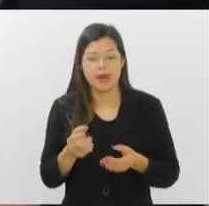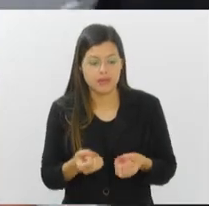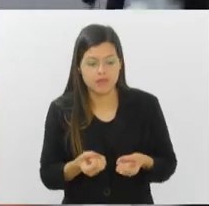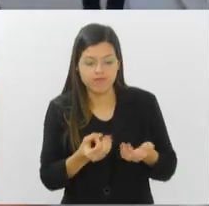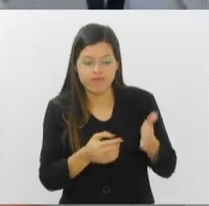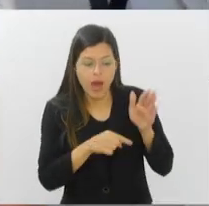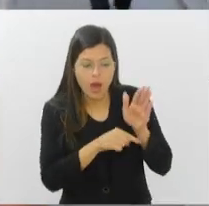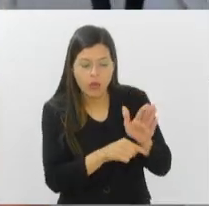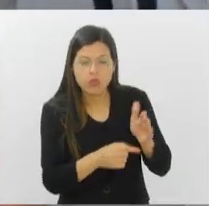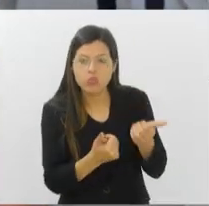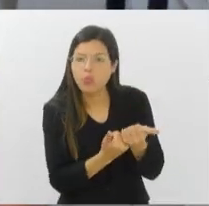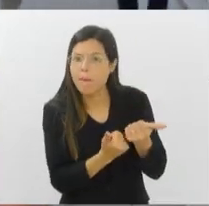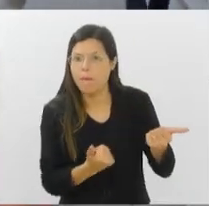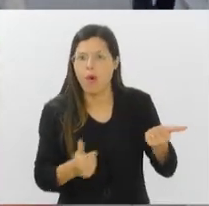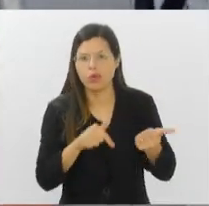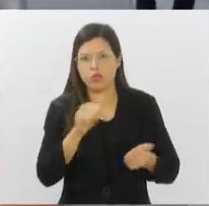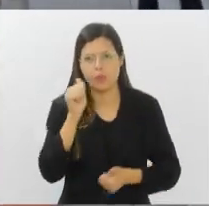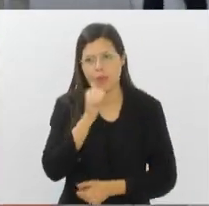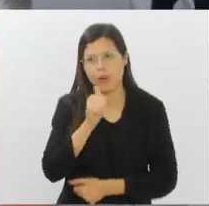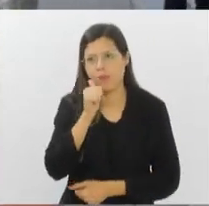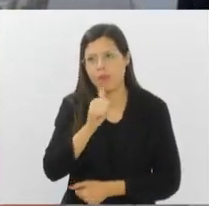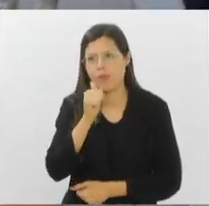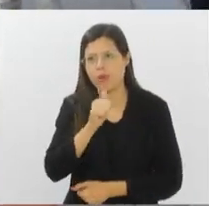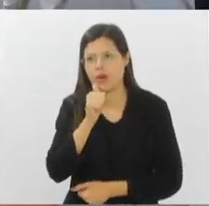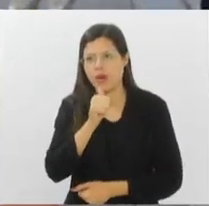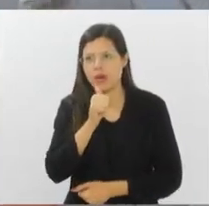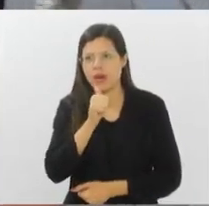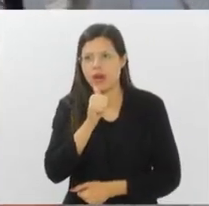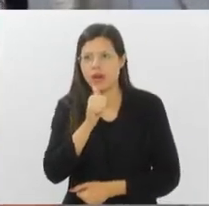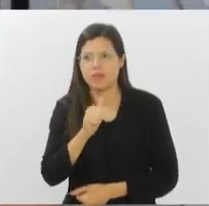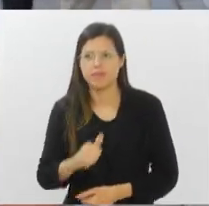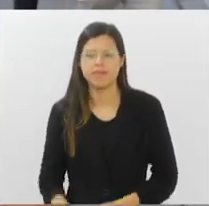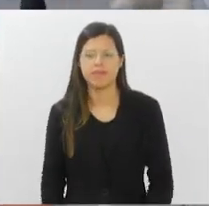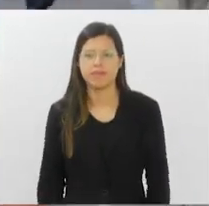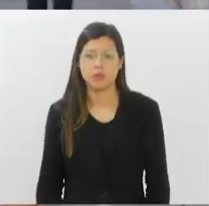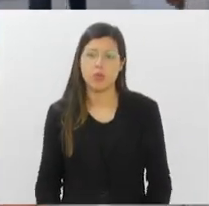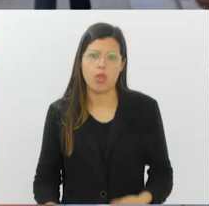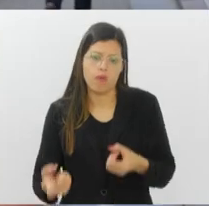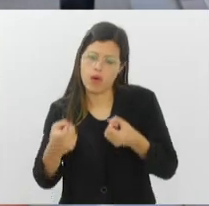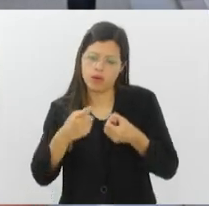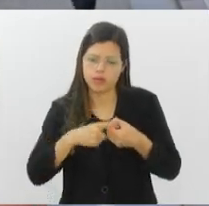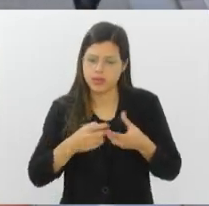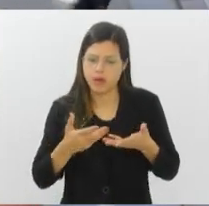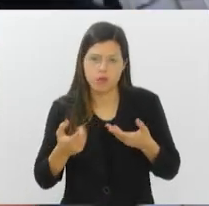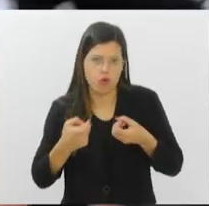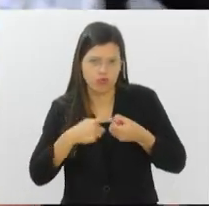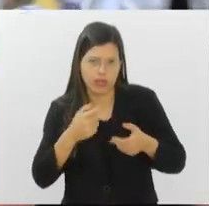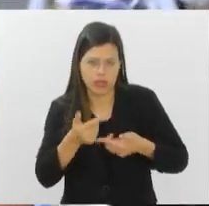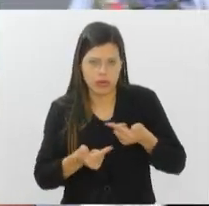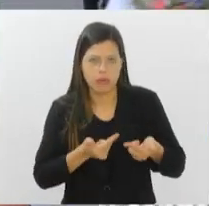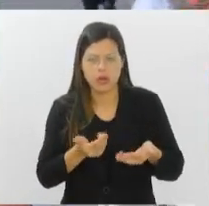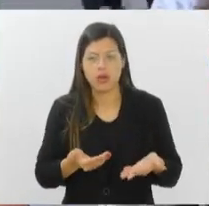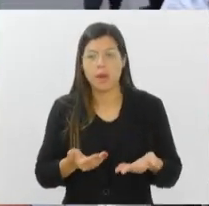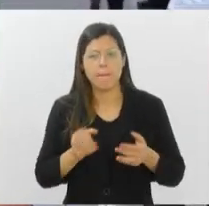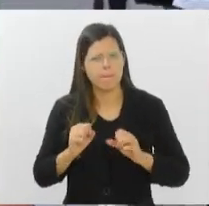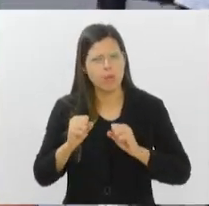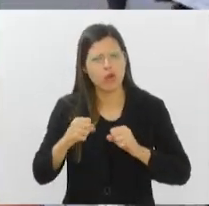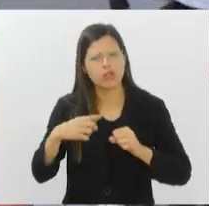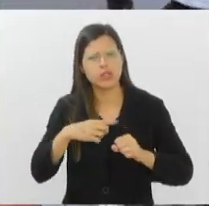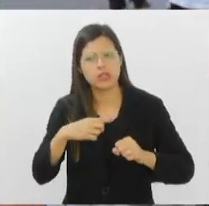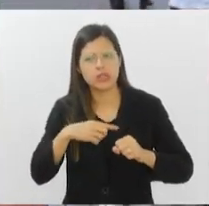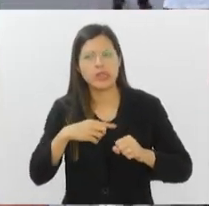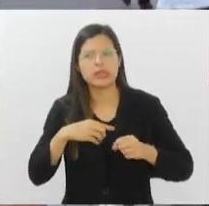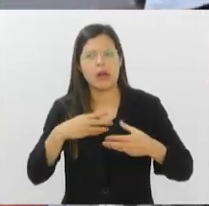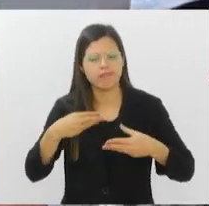quando ela estiver em vias de retornar ao mercado. Então, eles podem ter essa flexibilidade aí,